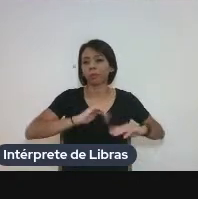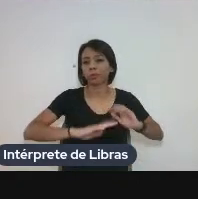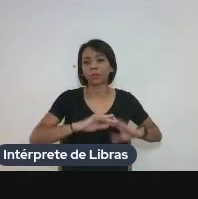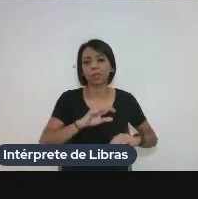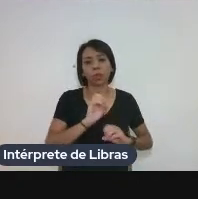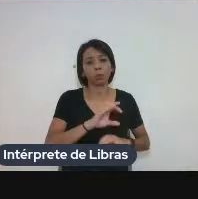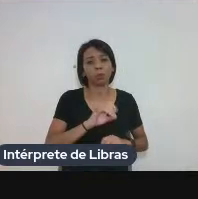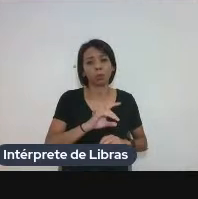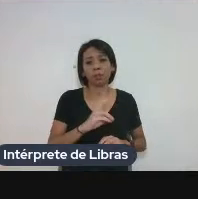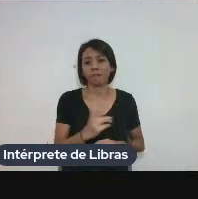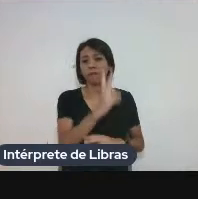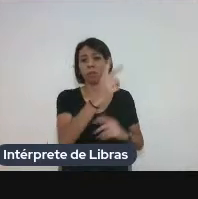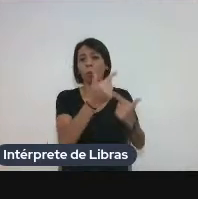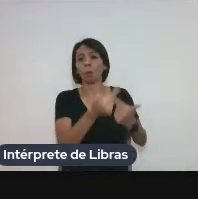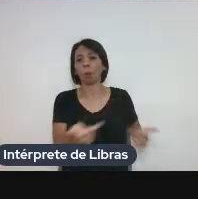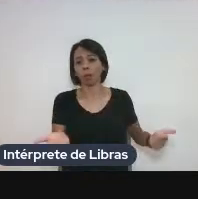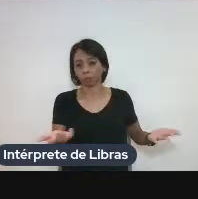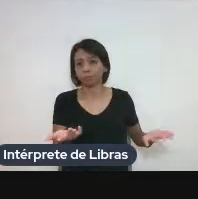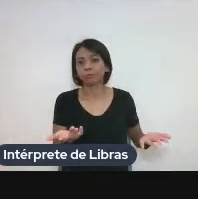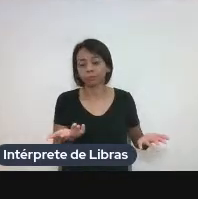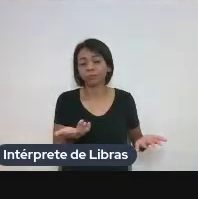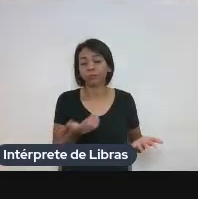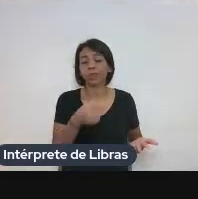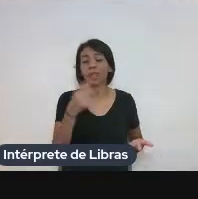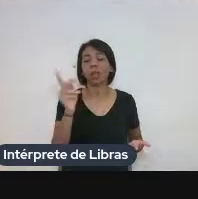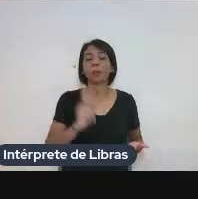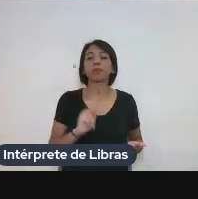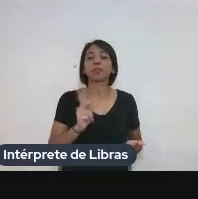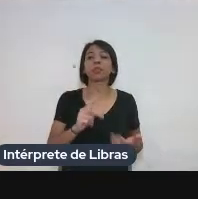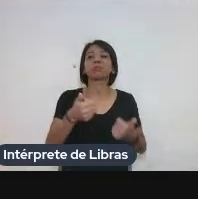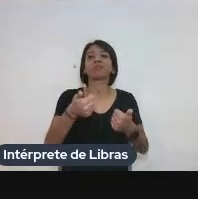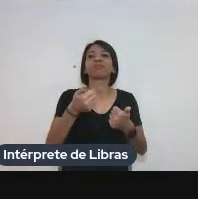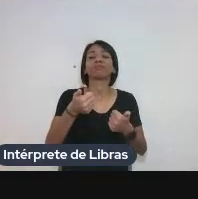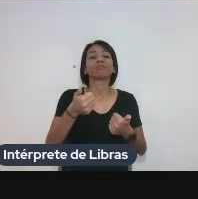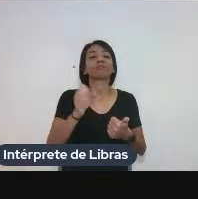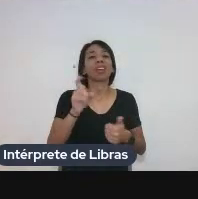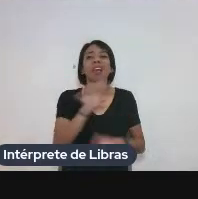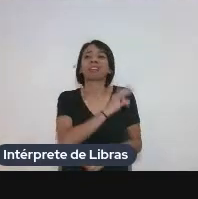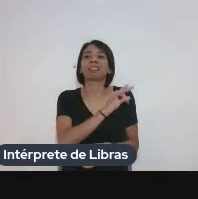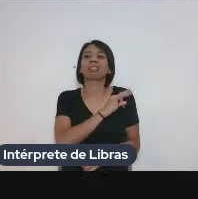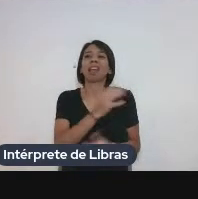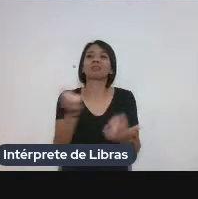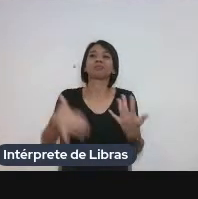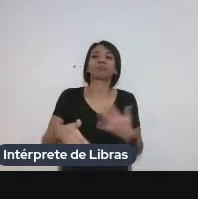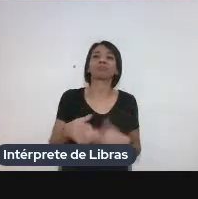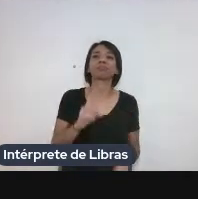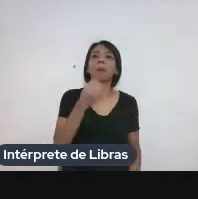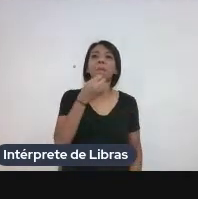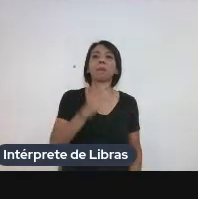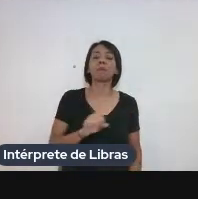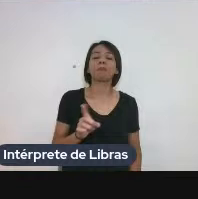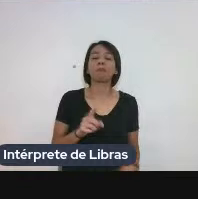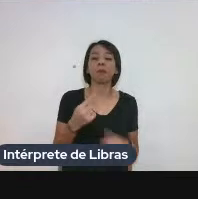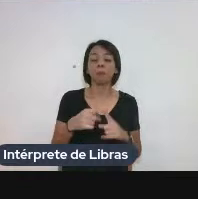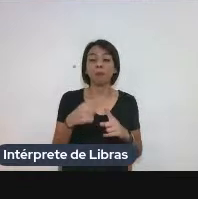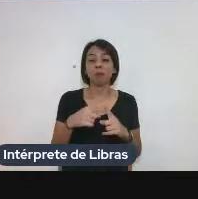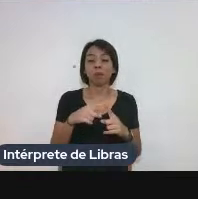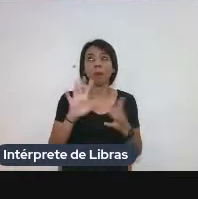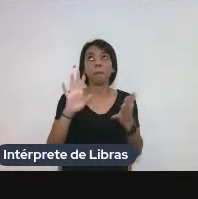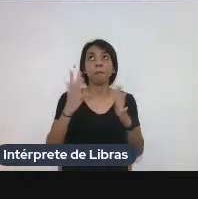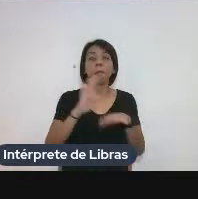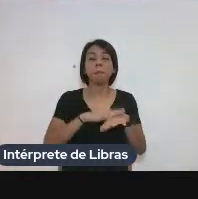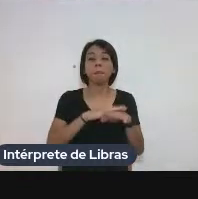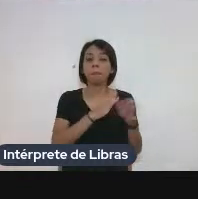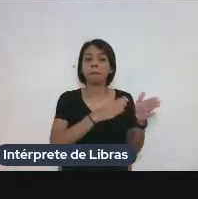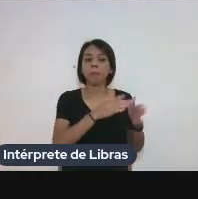educação, eles não estão tão valorizados. Então, eles acabam por acreditar que essa técnica não é tão útil. Seja porque, na época que eles aprenderam,